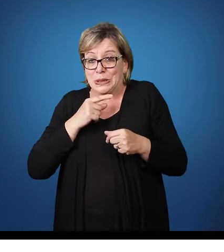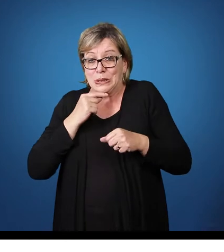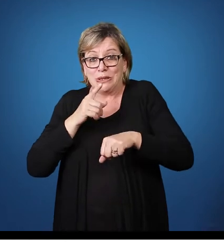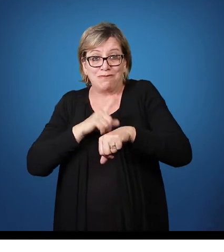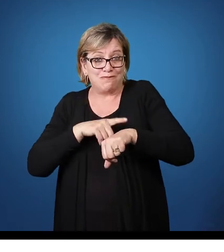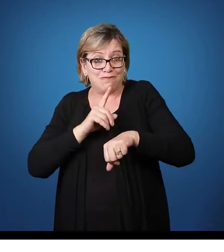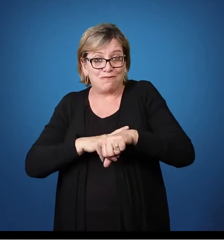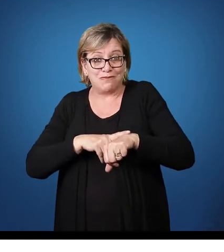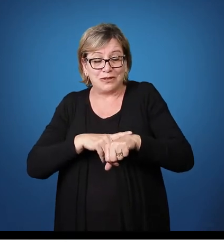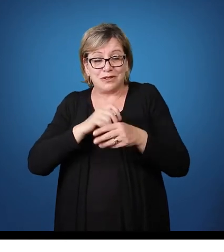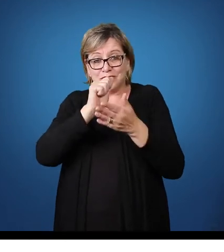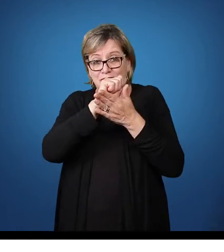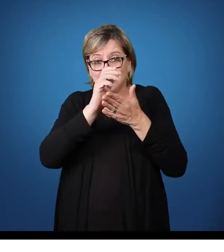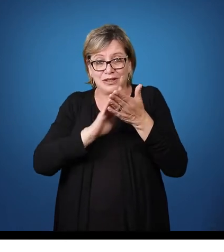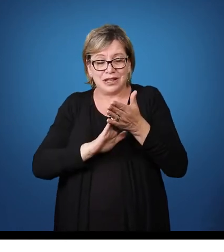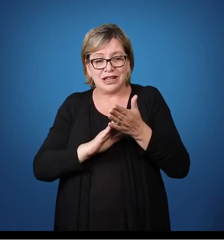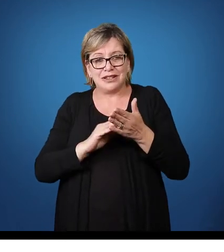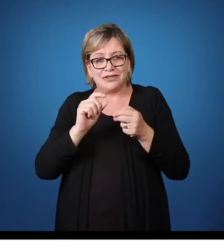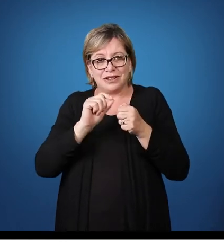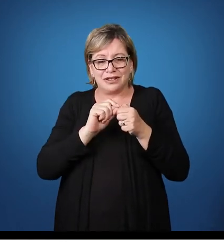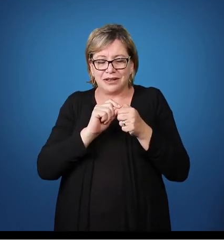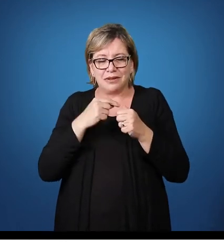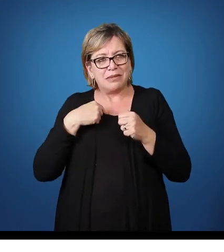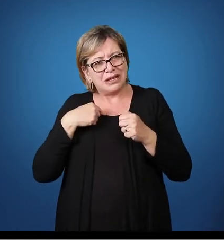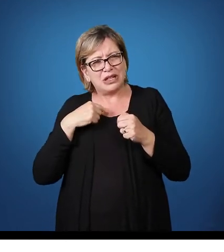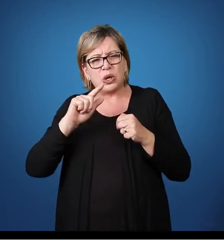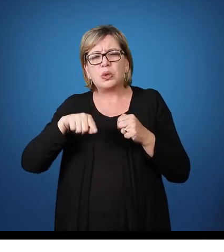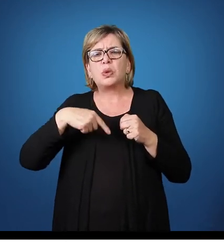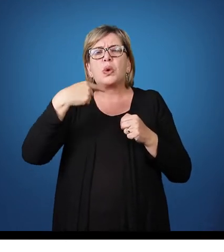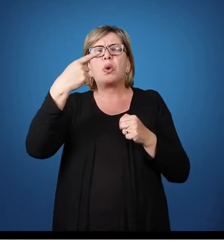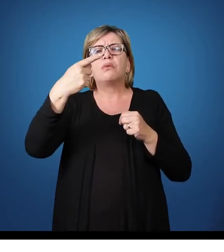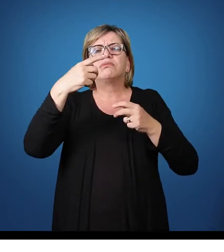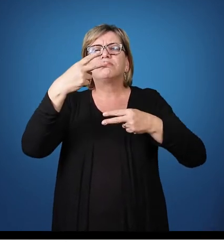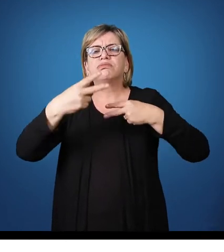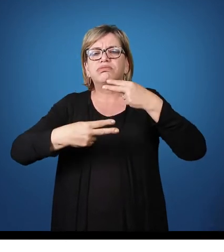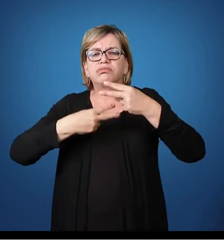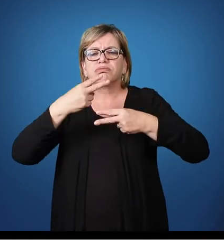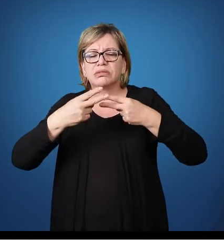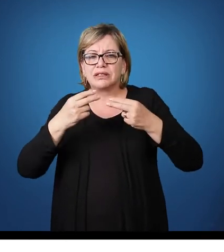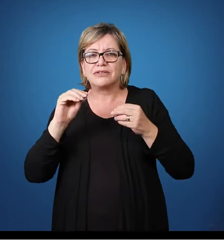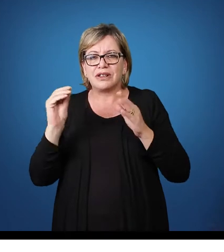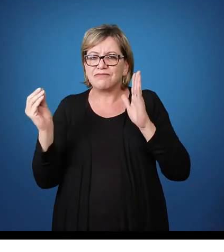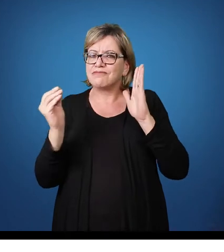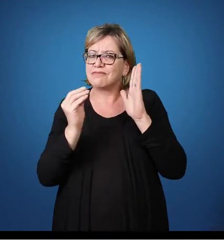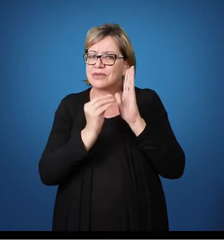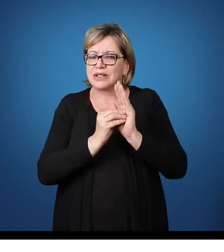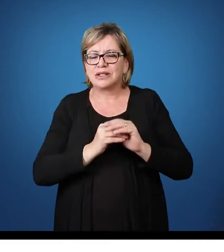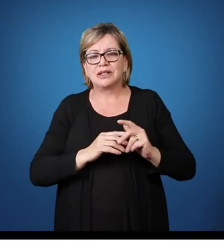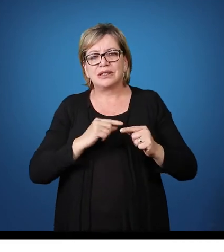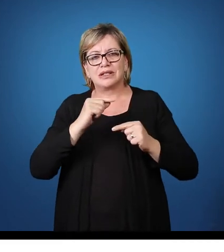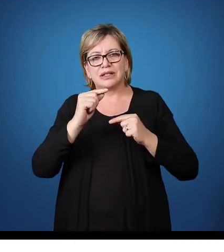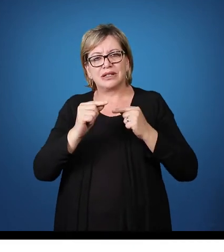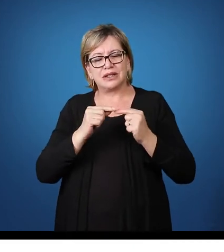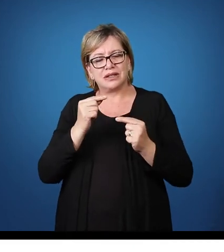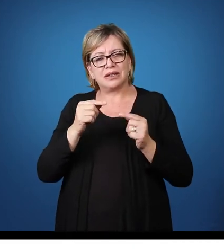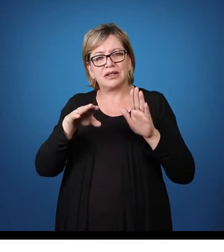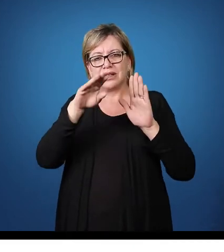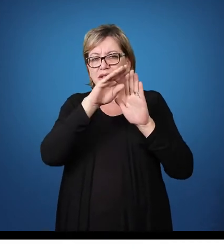realizar alguma atividade Se no outro bimestre será colocado alguma outra coisa E, a partir dele, então